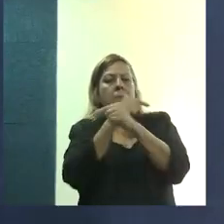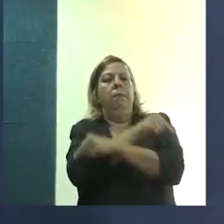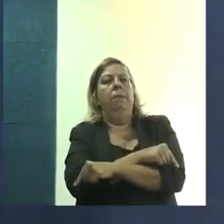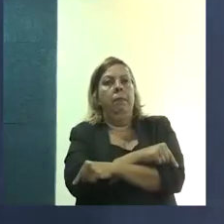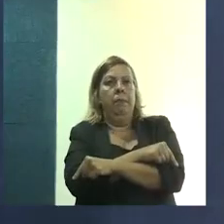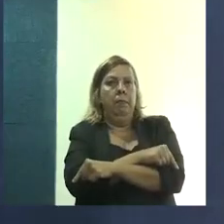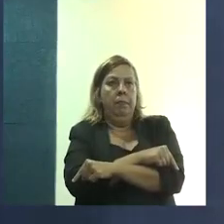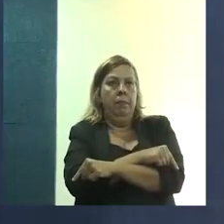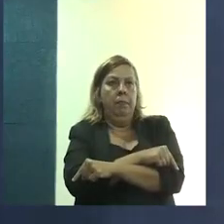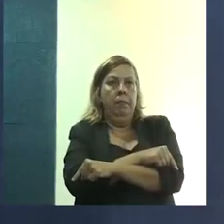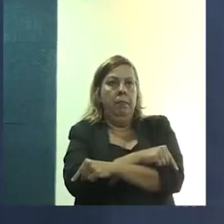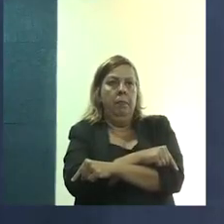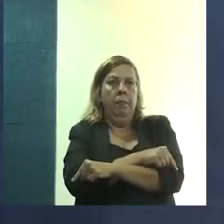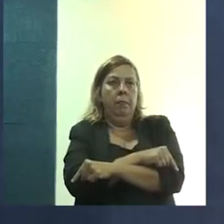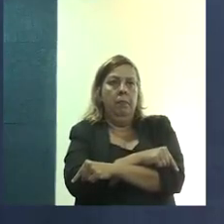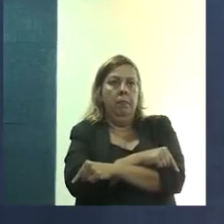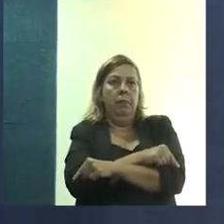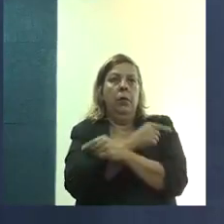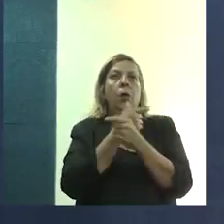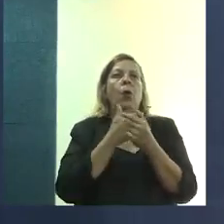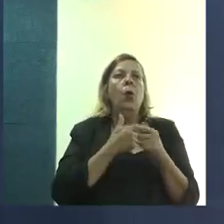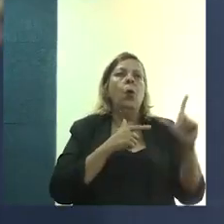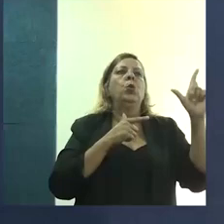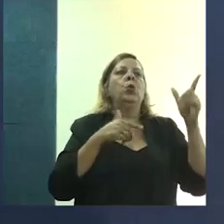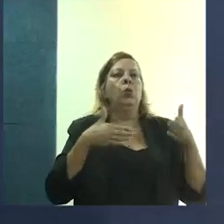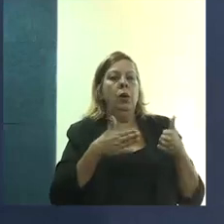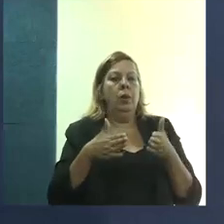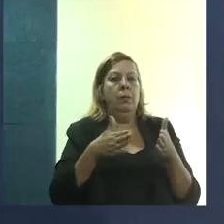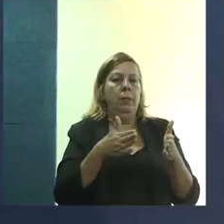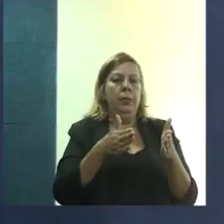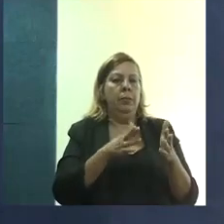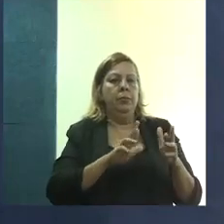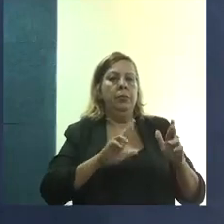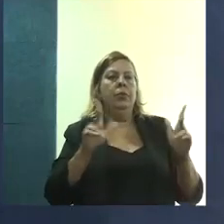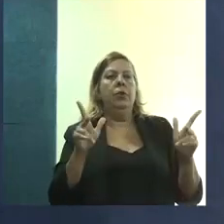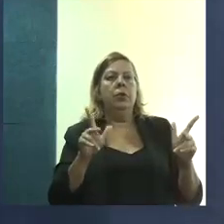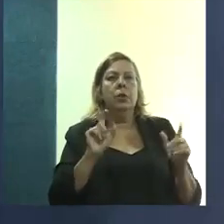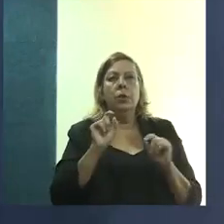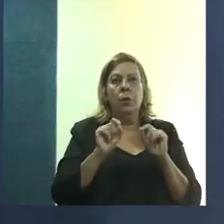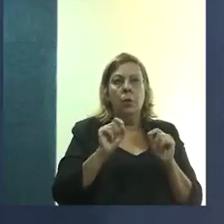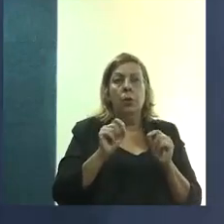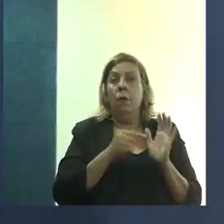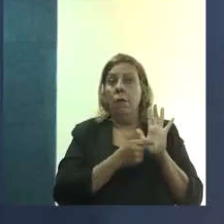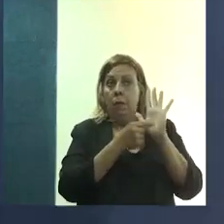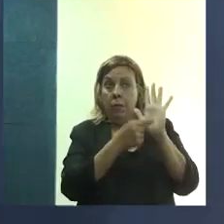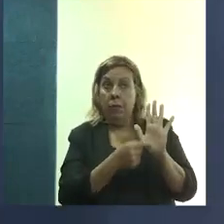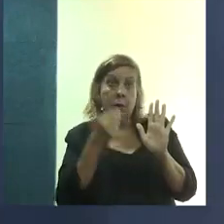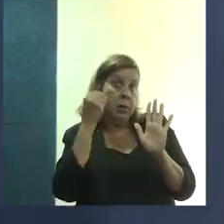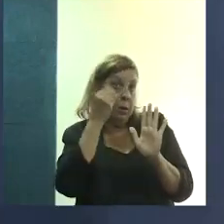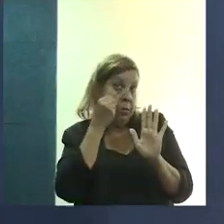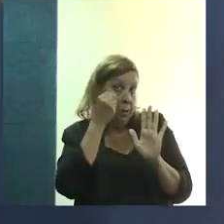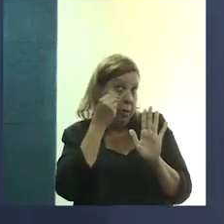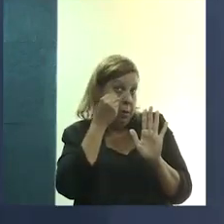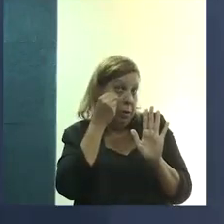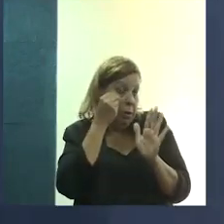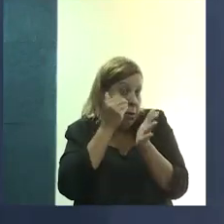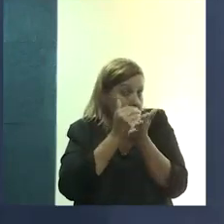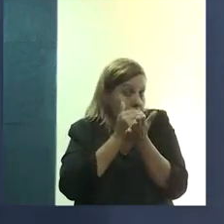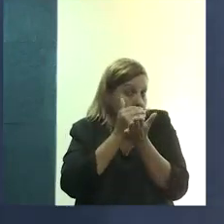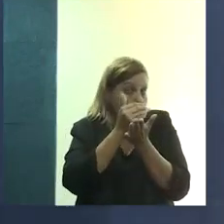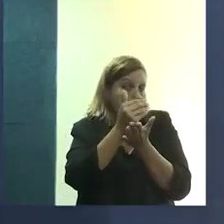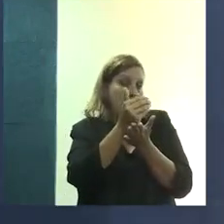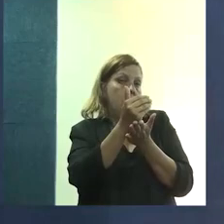o oposto, digamos, é um caminho diferente, no sentido de que eu vou trazer as experiências